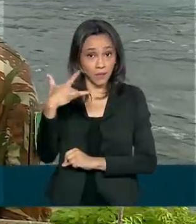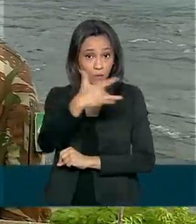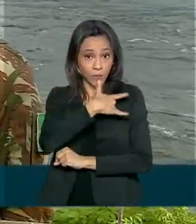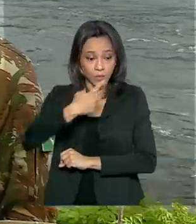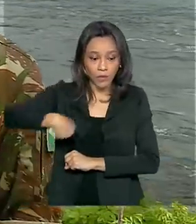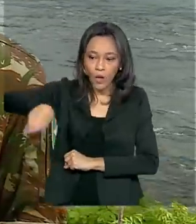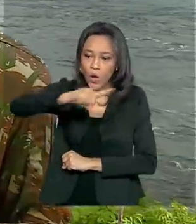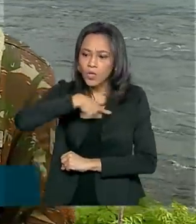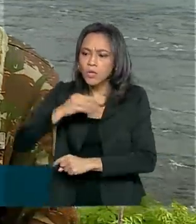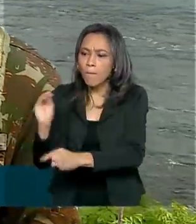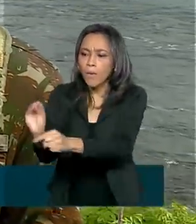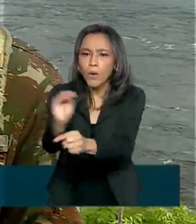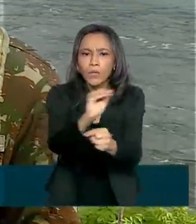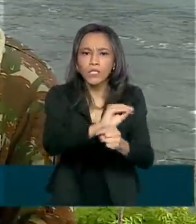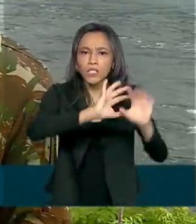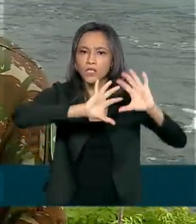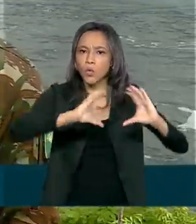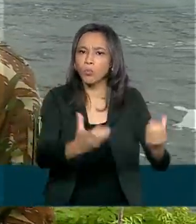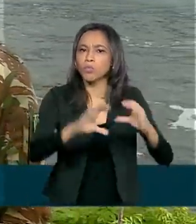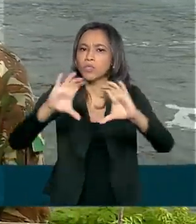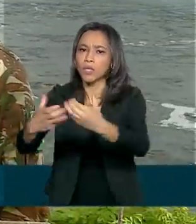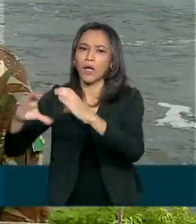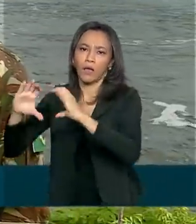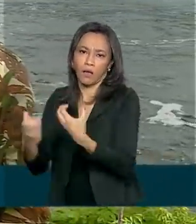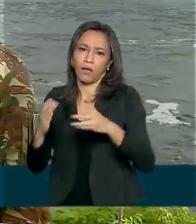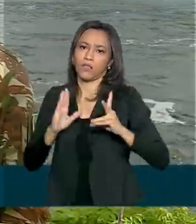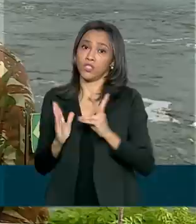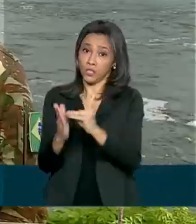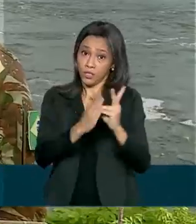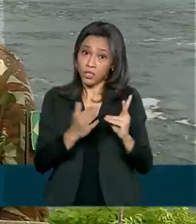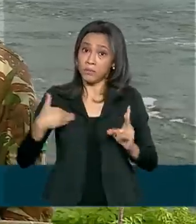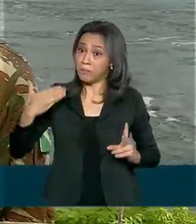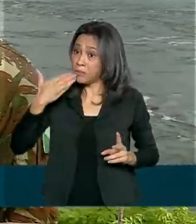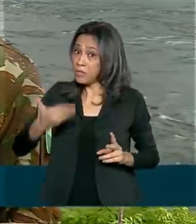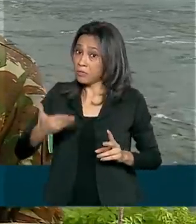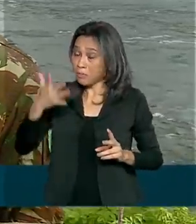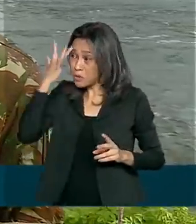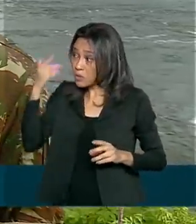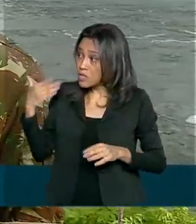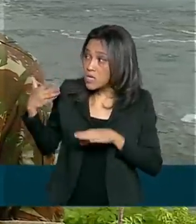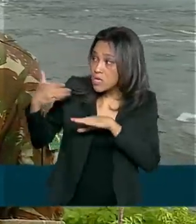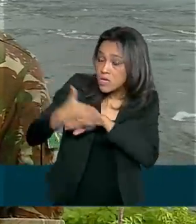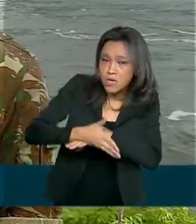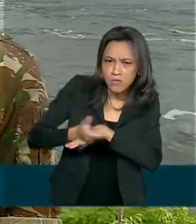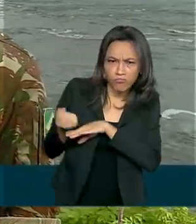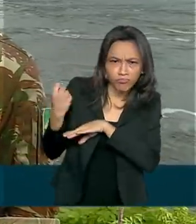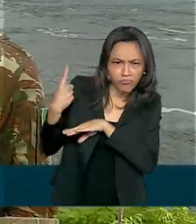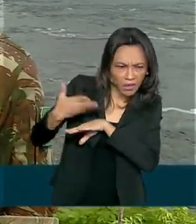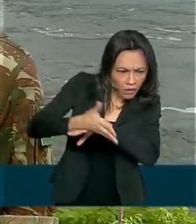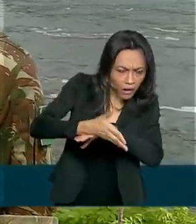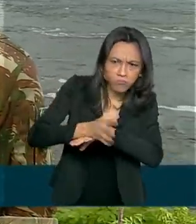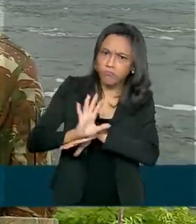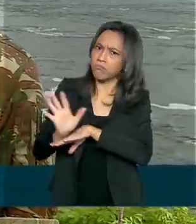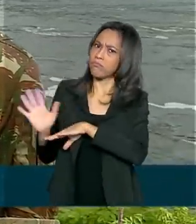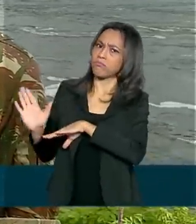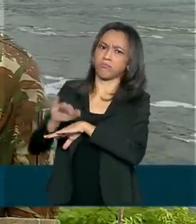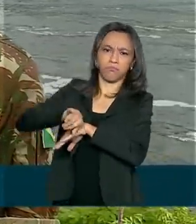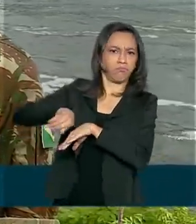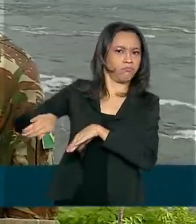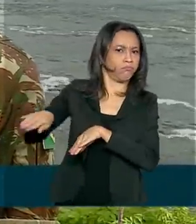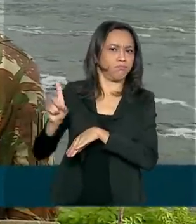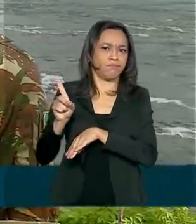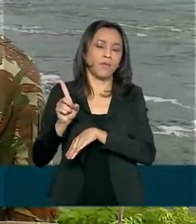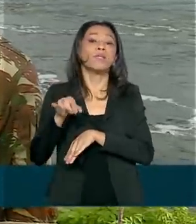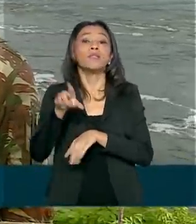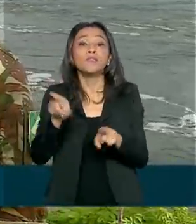protegendo as comunidades indígenas impedindo que pessoas estranhas adentrem as áreas indígenas e também fazendo o